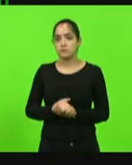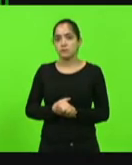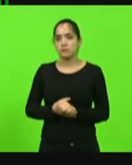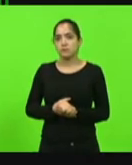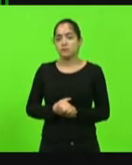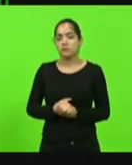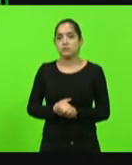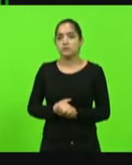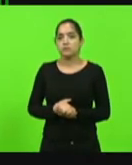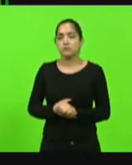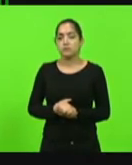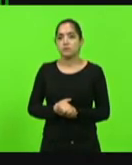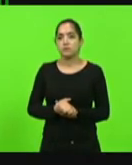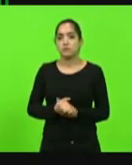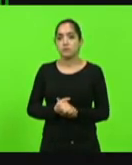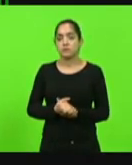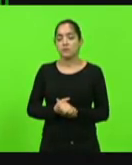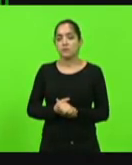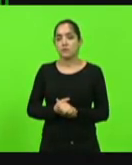Estou votando, senhor presidente.